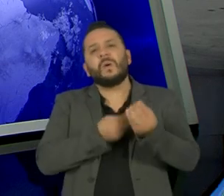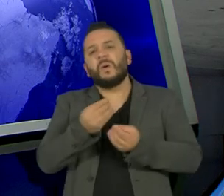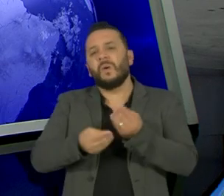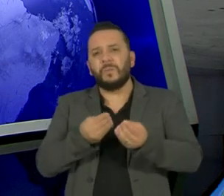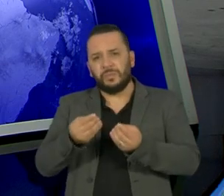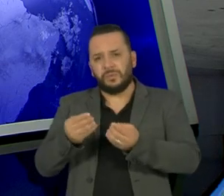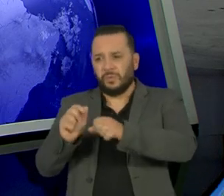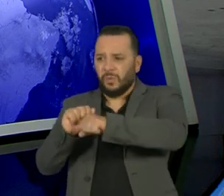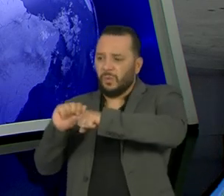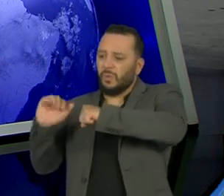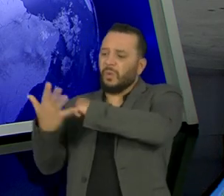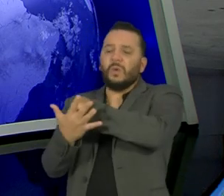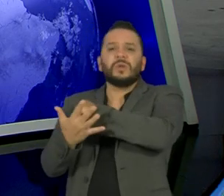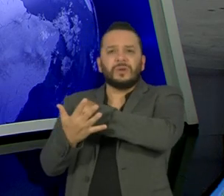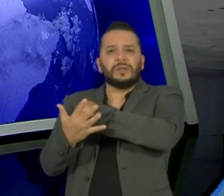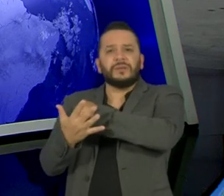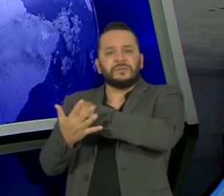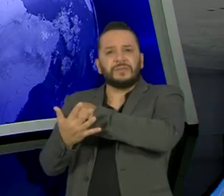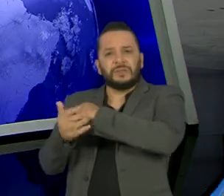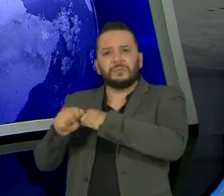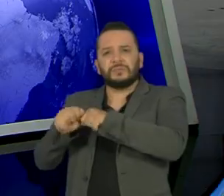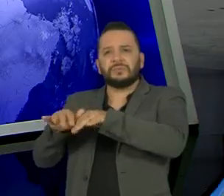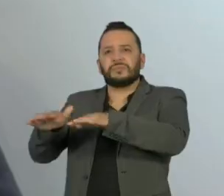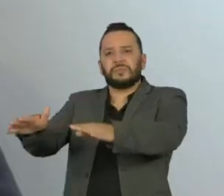periferias e nas comunidades pobres do país?